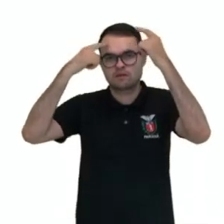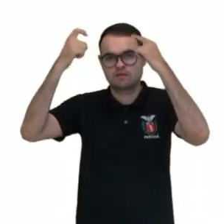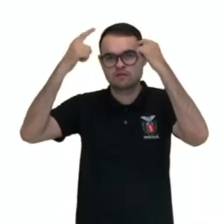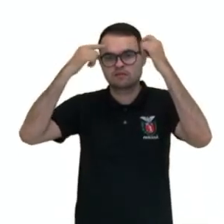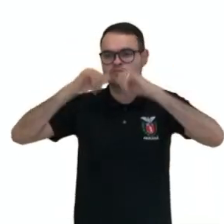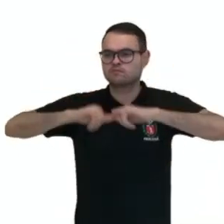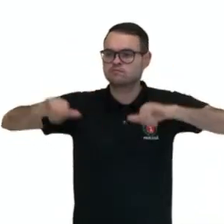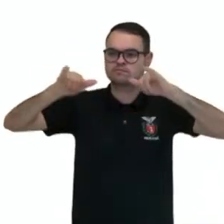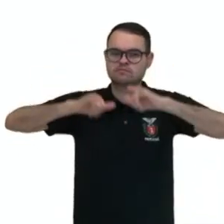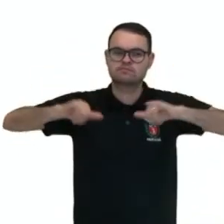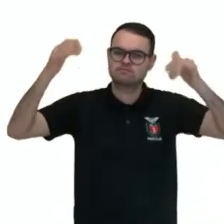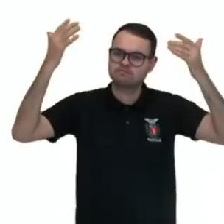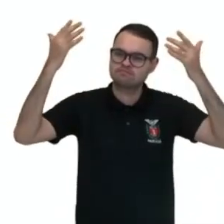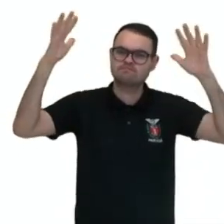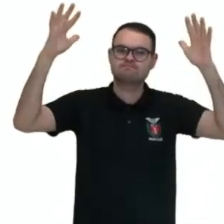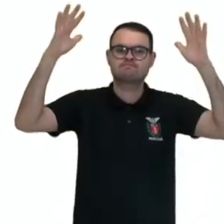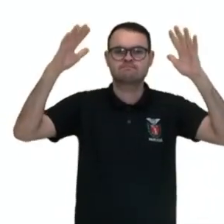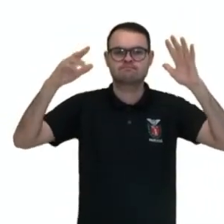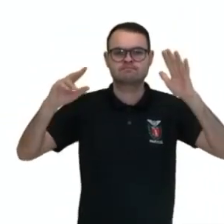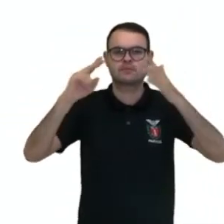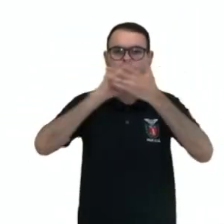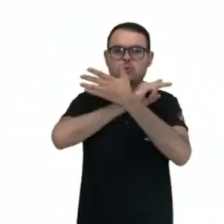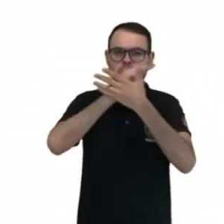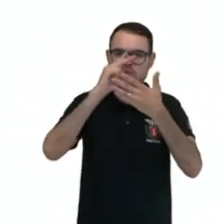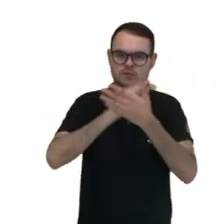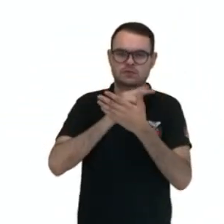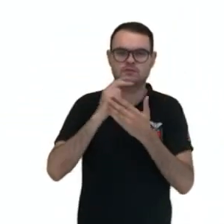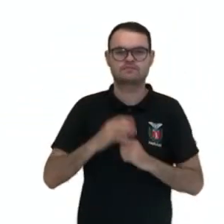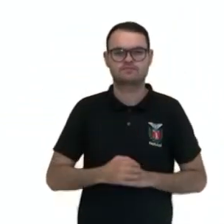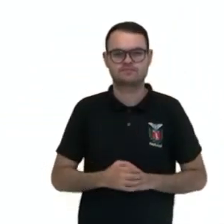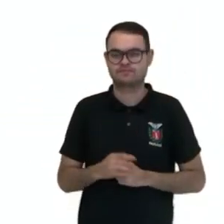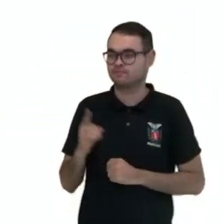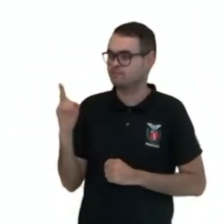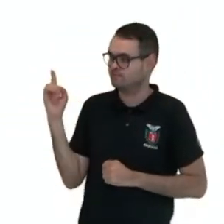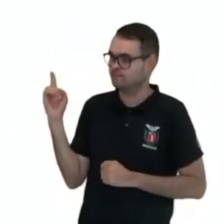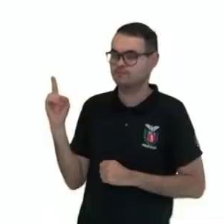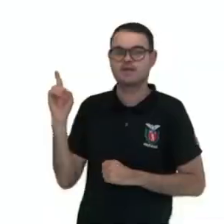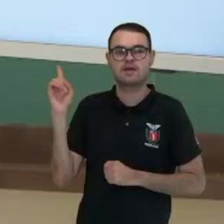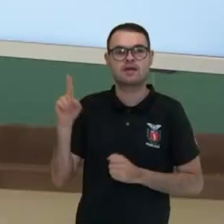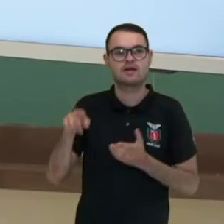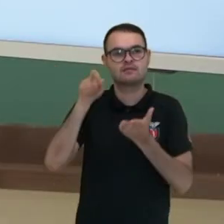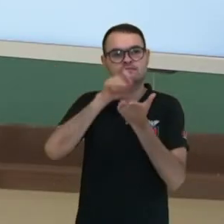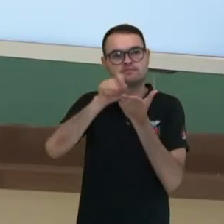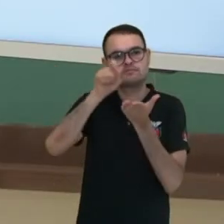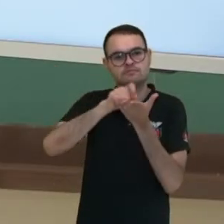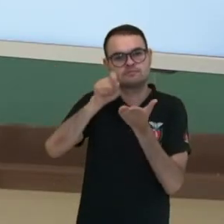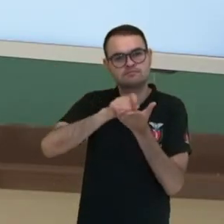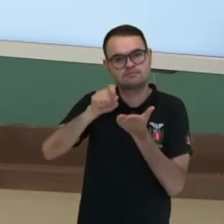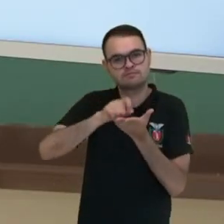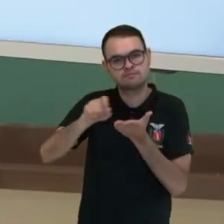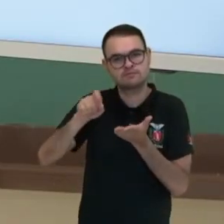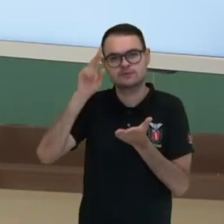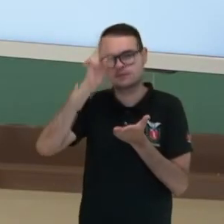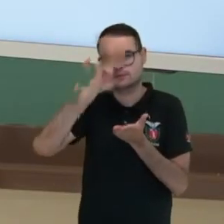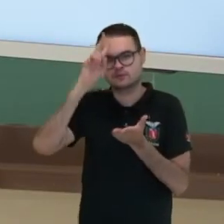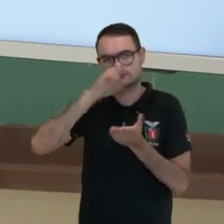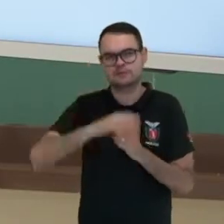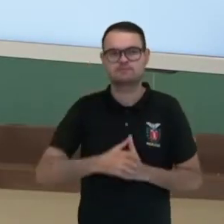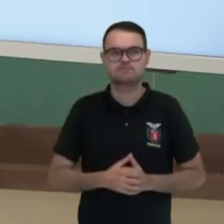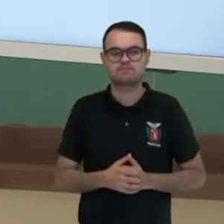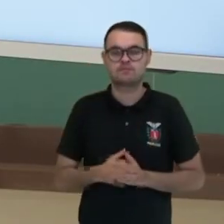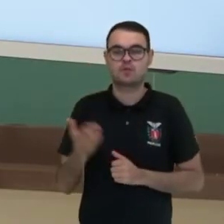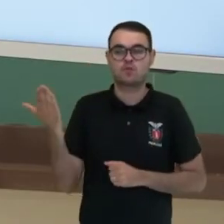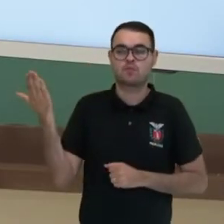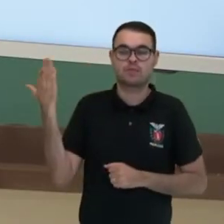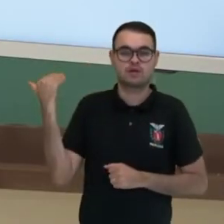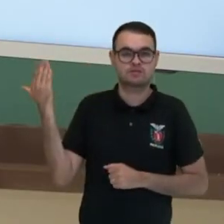e celebra as realizações. E veja que Clio ali está escrevendo a escrita da história. O